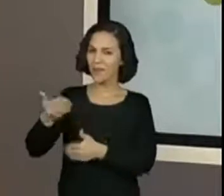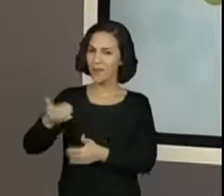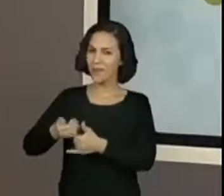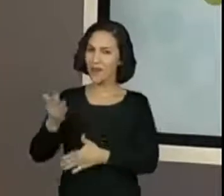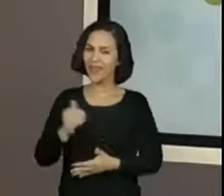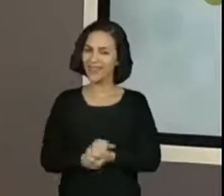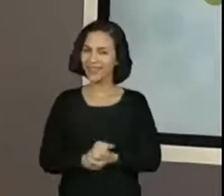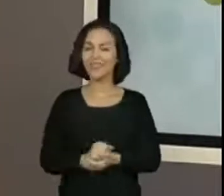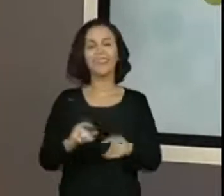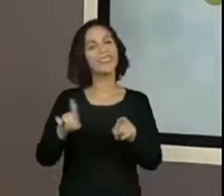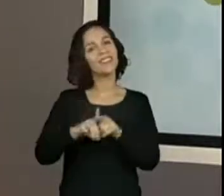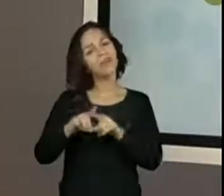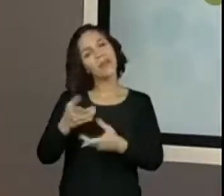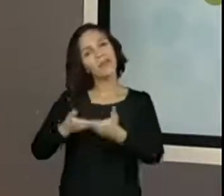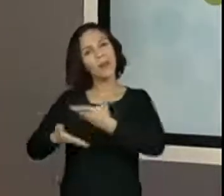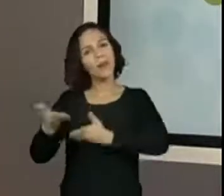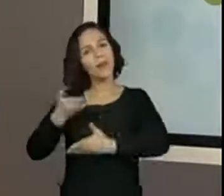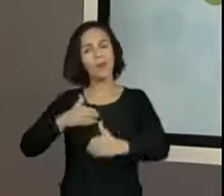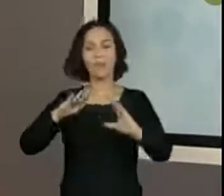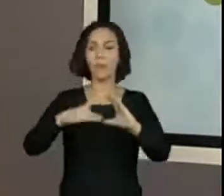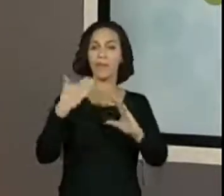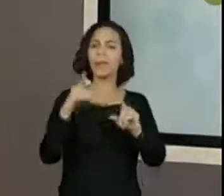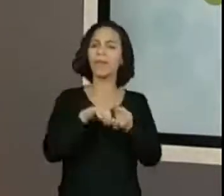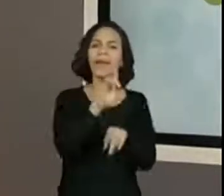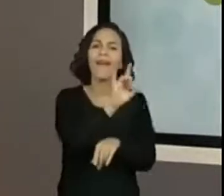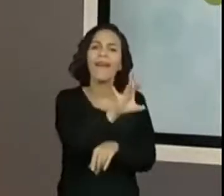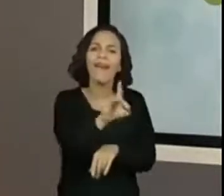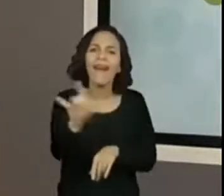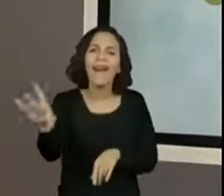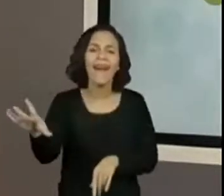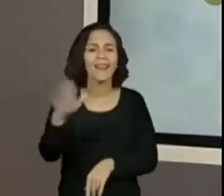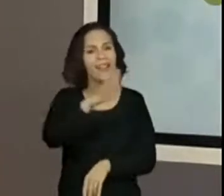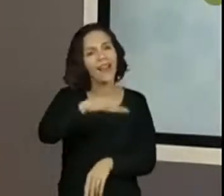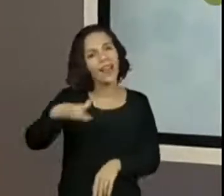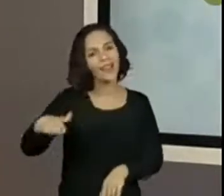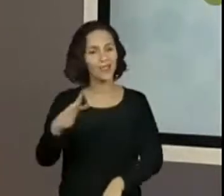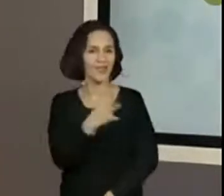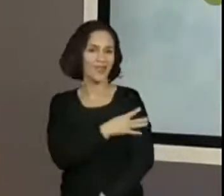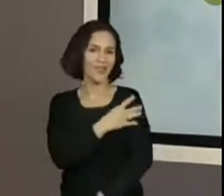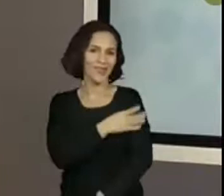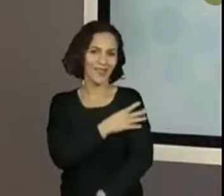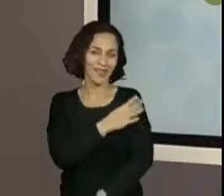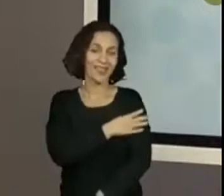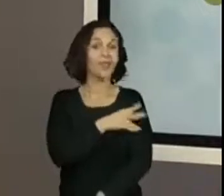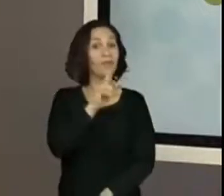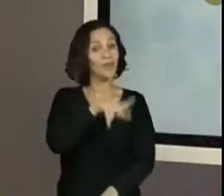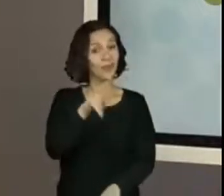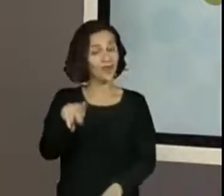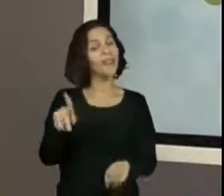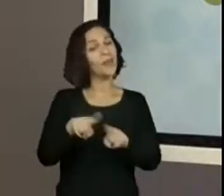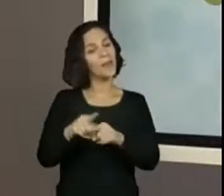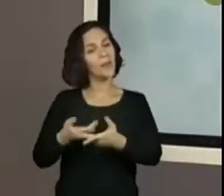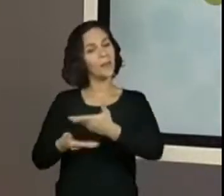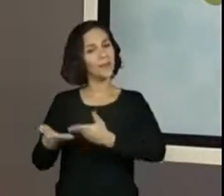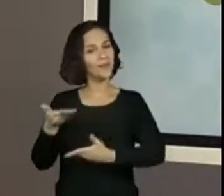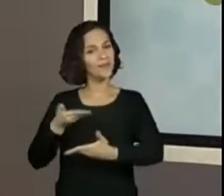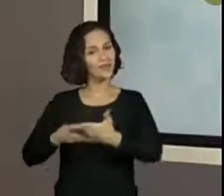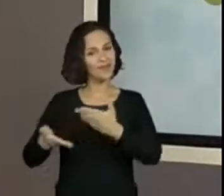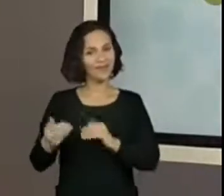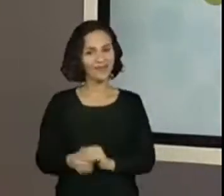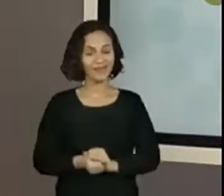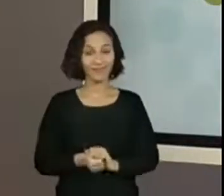Larissa? E muito obrigada pela participação de todos os alunos do quarto ano e das professoras também, tá?